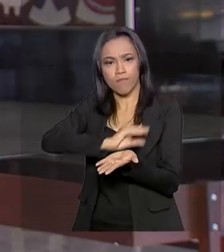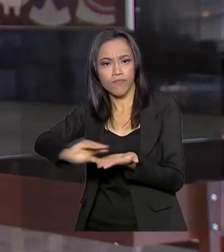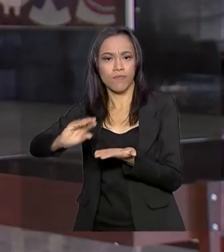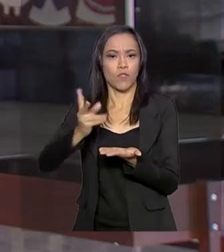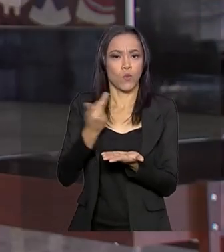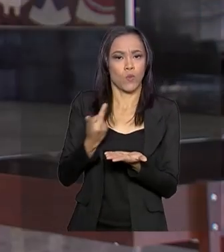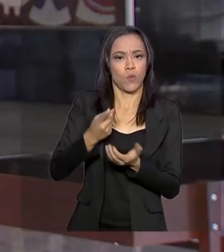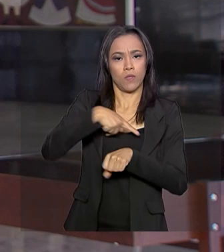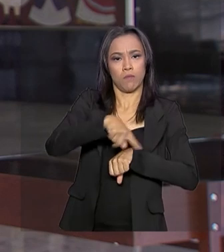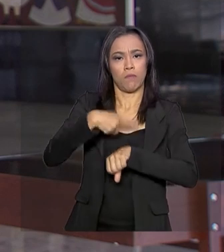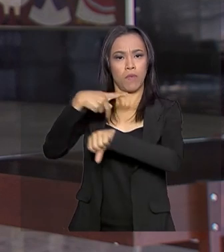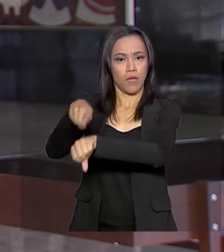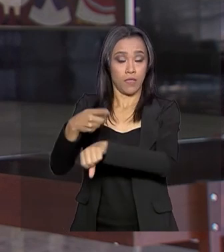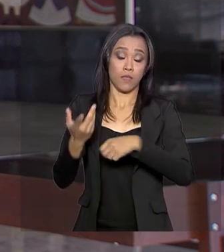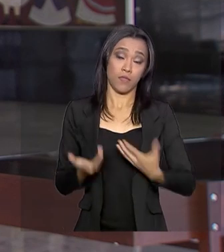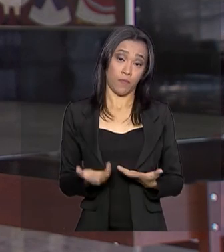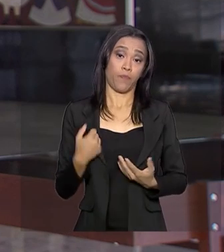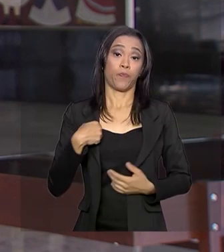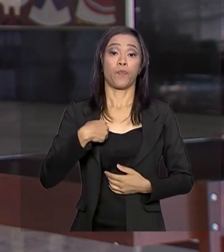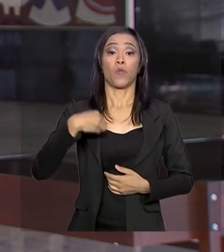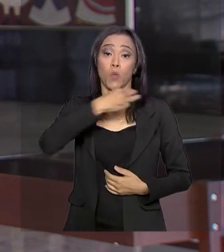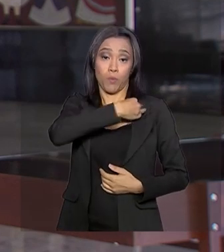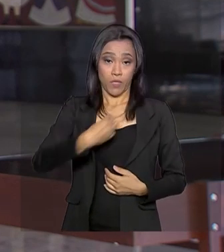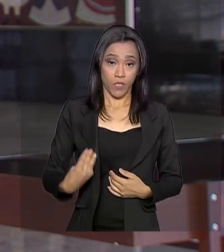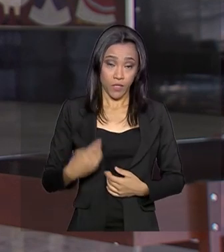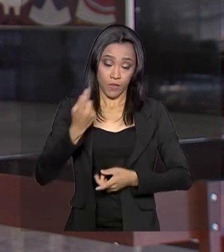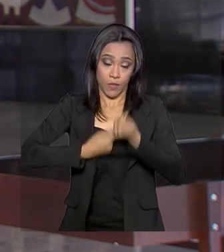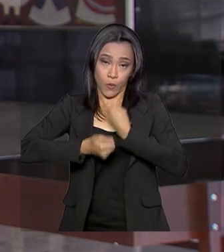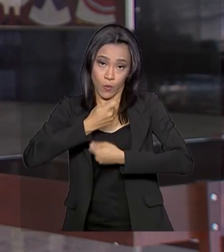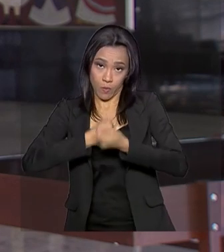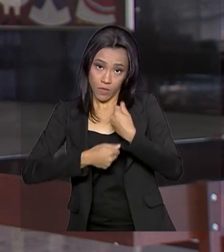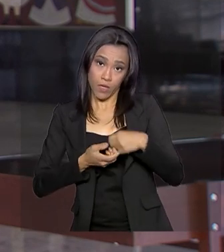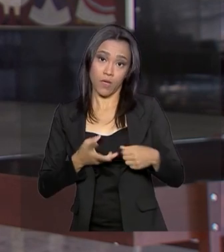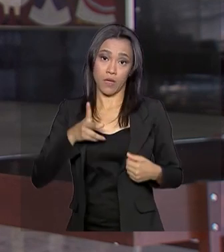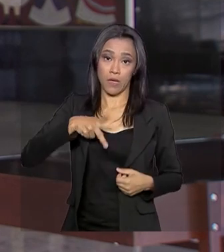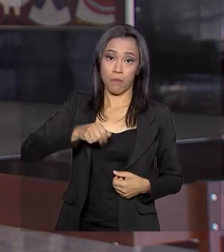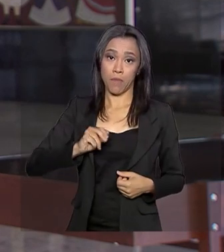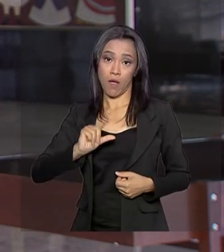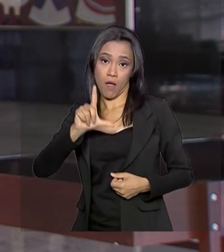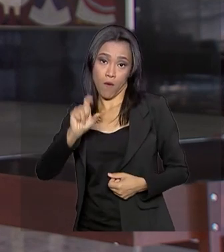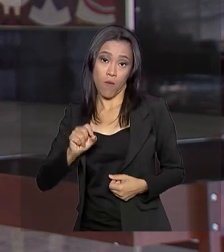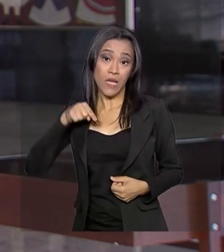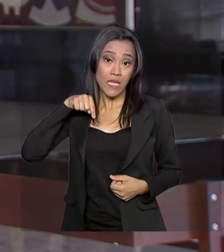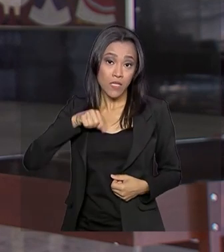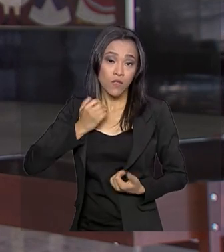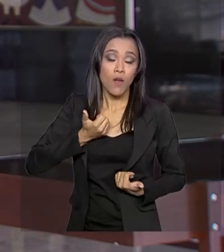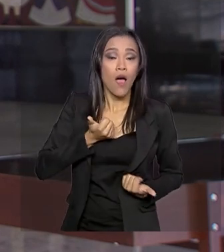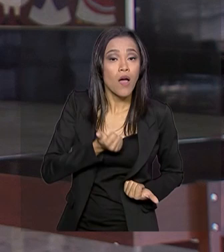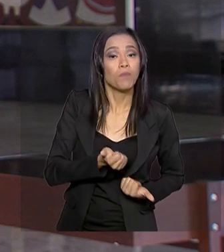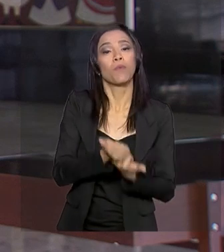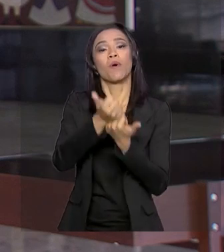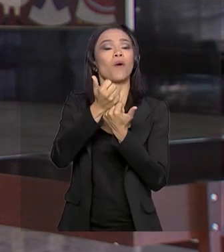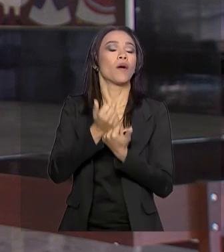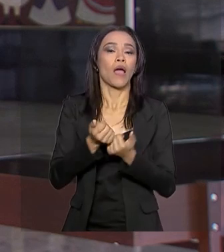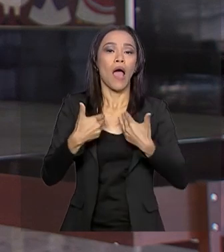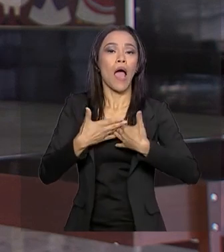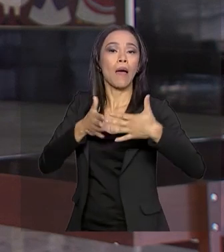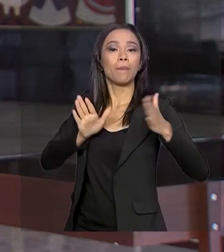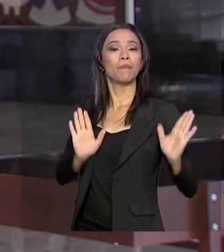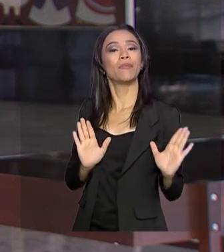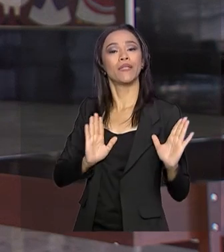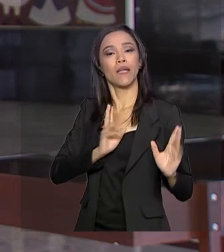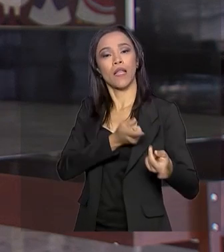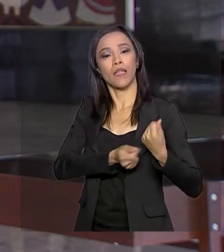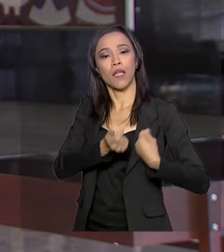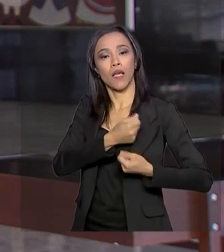países. Para o ministro da Economia, Paulo Guedes, esse acordo ajuda a abrir os negócios brasileiros para o mundo.